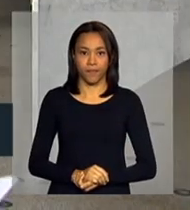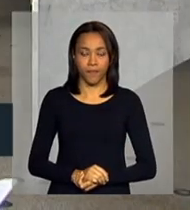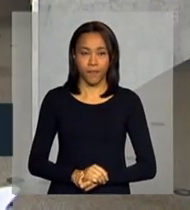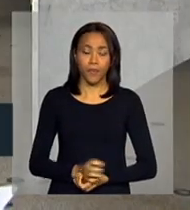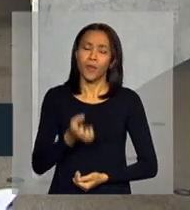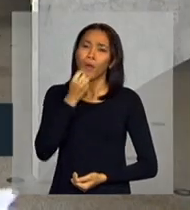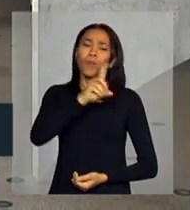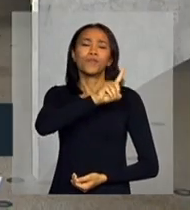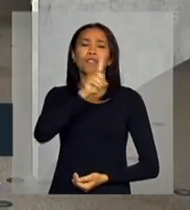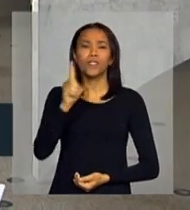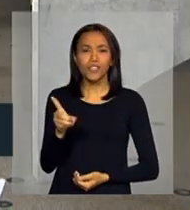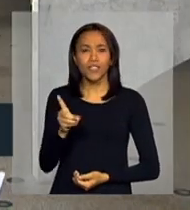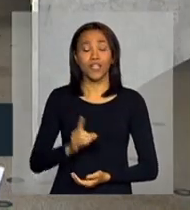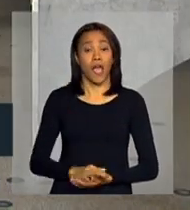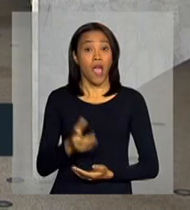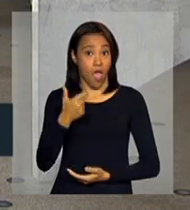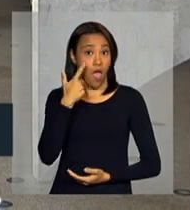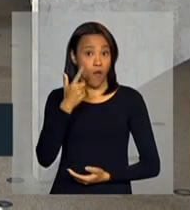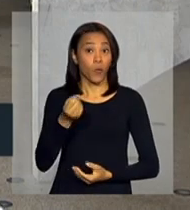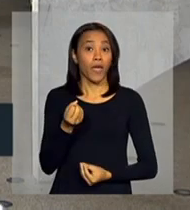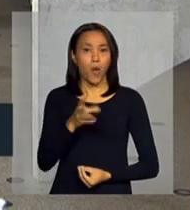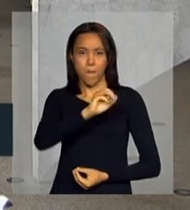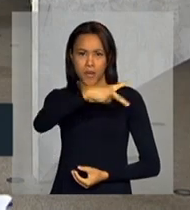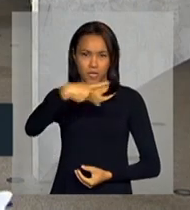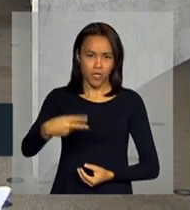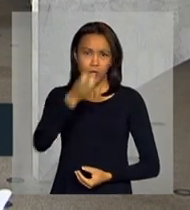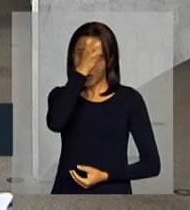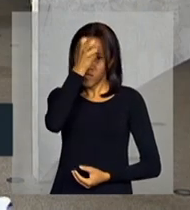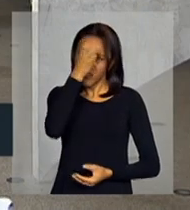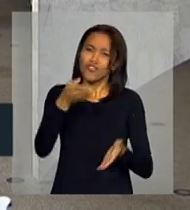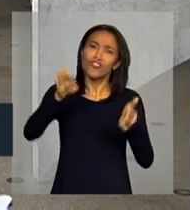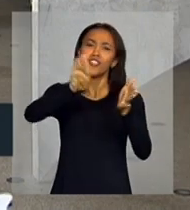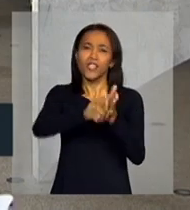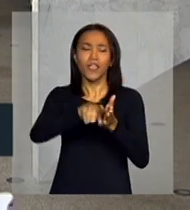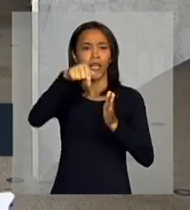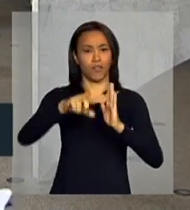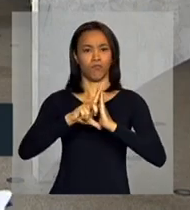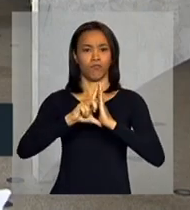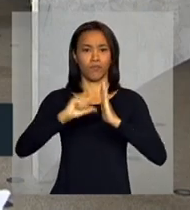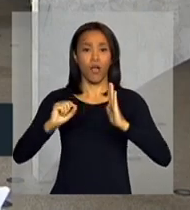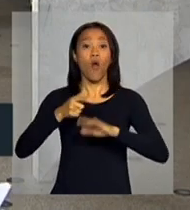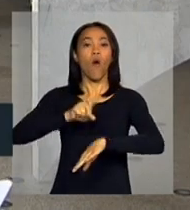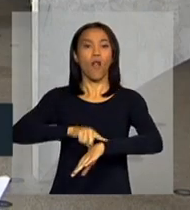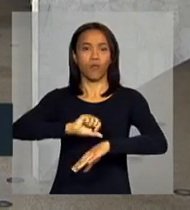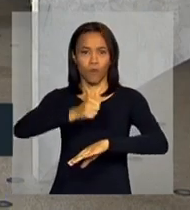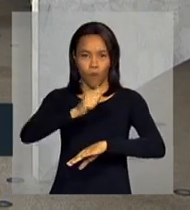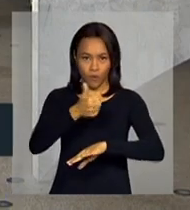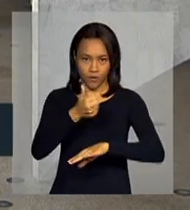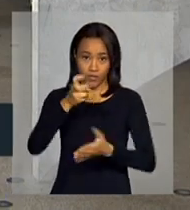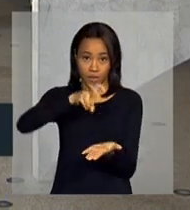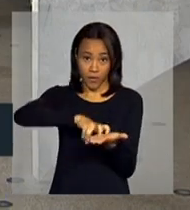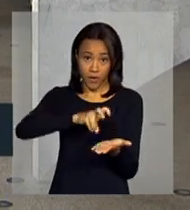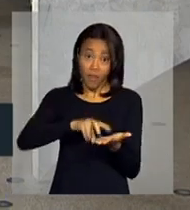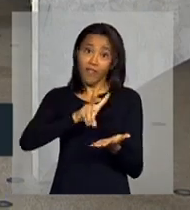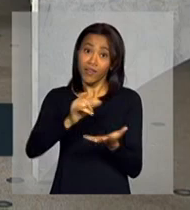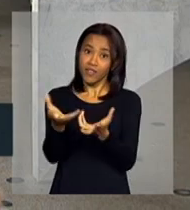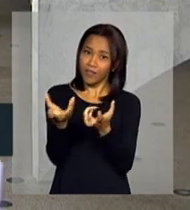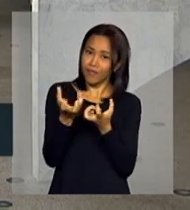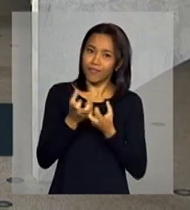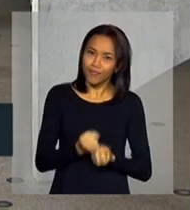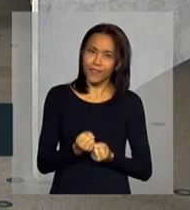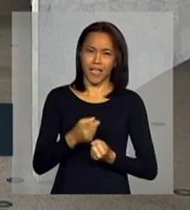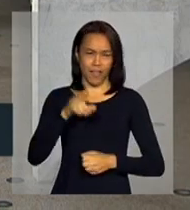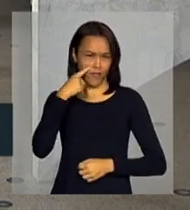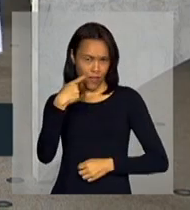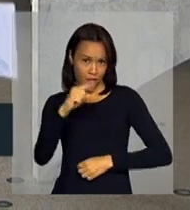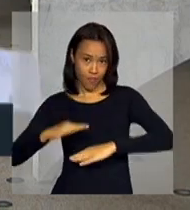Bom dia, Malu. A previsão é que o presidente egípcio chegue aqui ao Palácio do Planalto às 11 horas da manhã, onde vai ser recepcionado